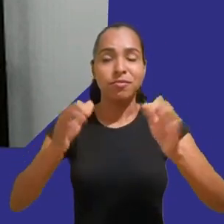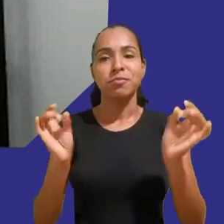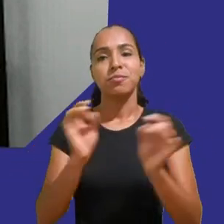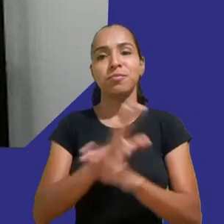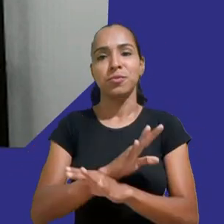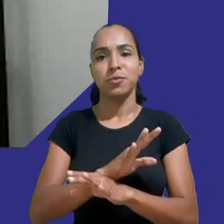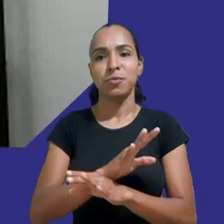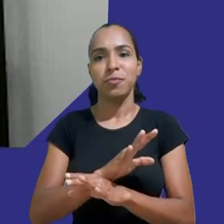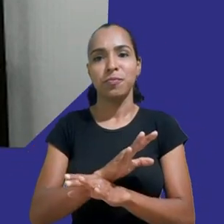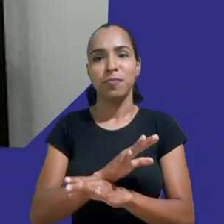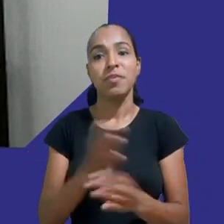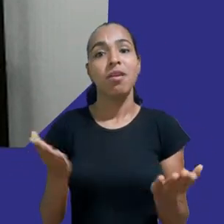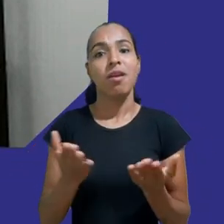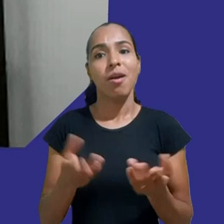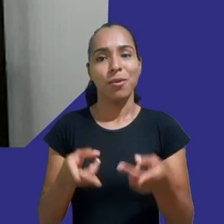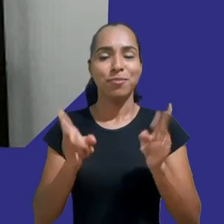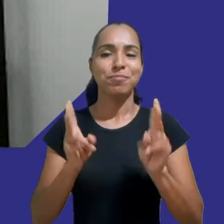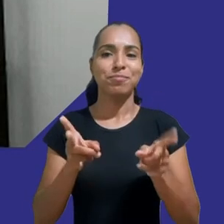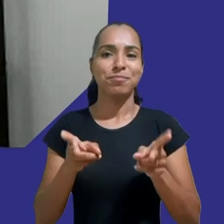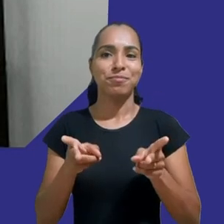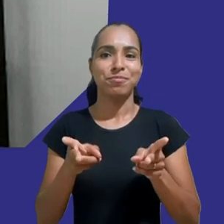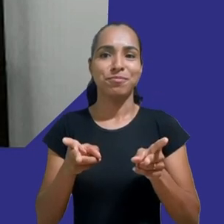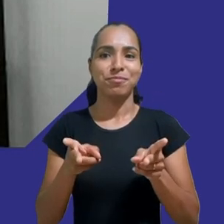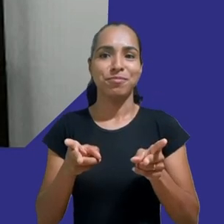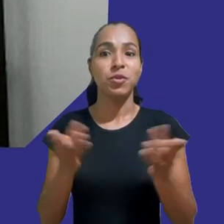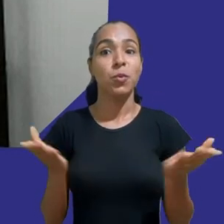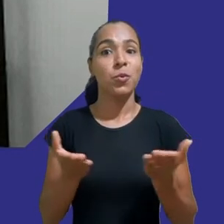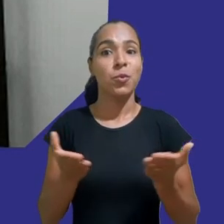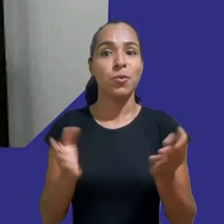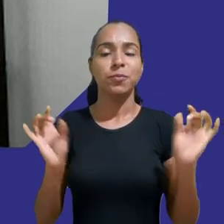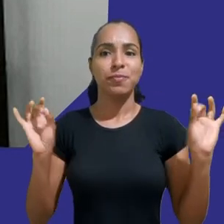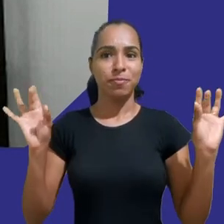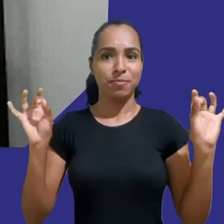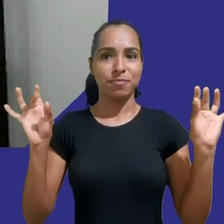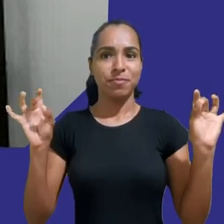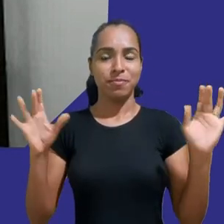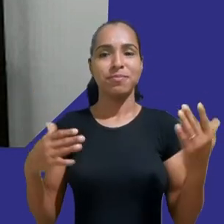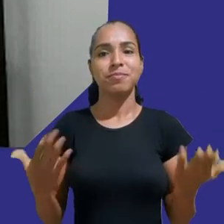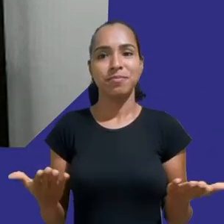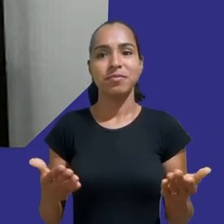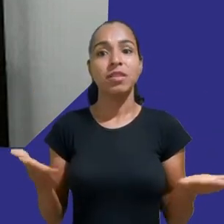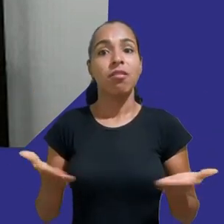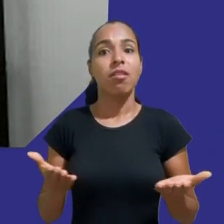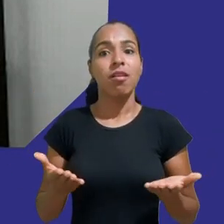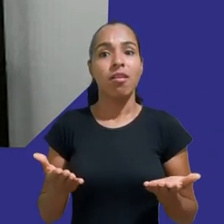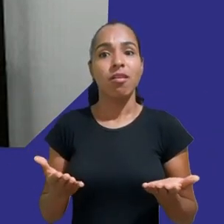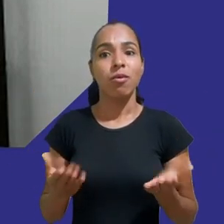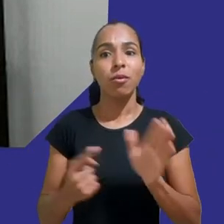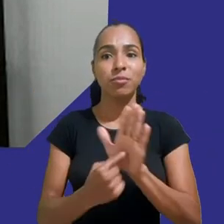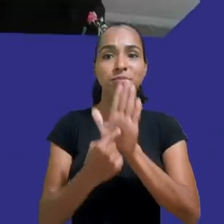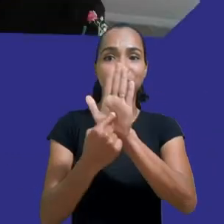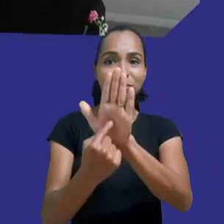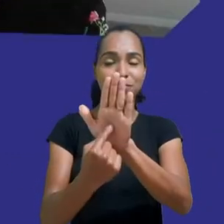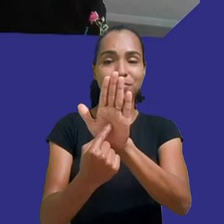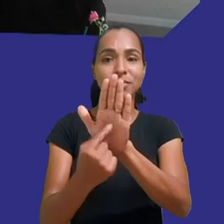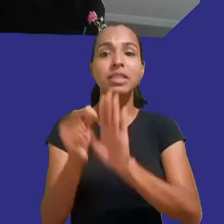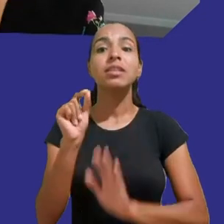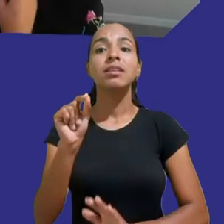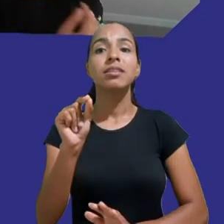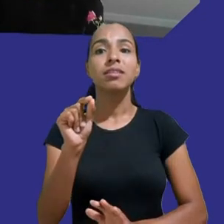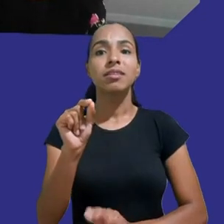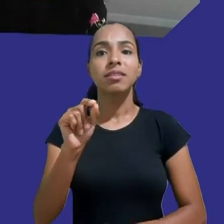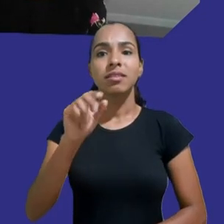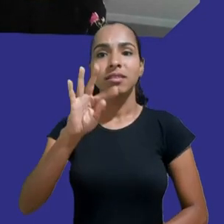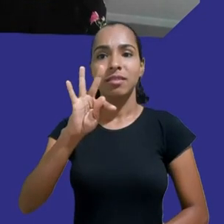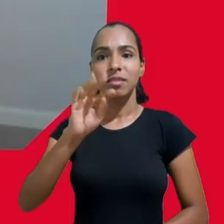tem muita coisa legal no dia de hoje e quem vai estar com vocês conduzindo as próximas atrações é a minha colega Thais Rugolo bem-vinda Thais